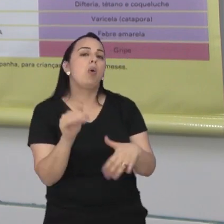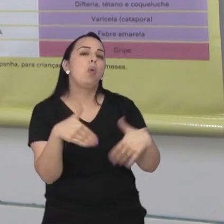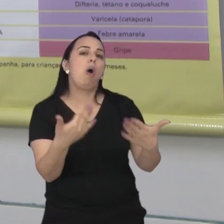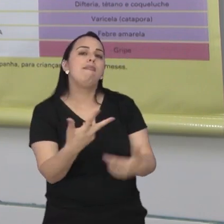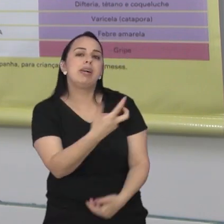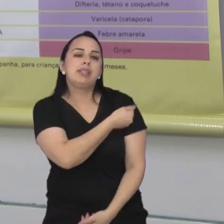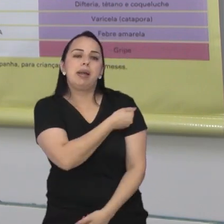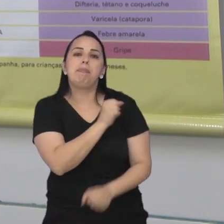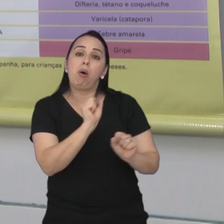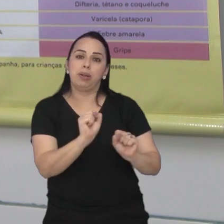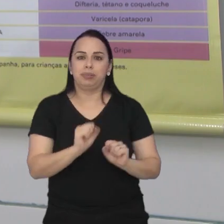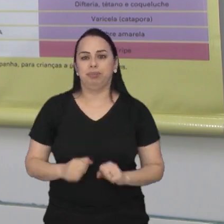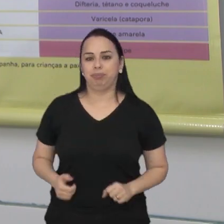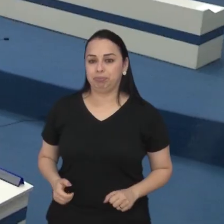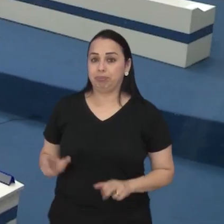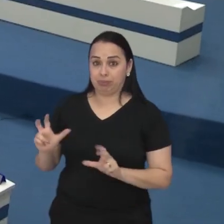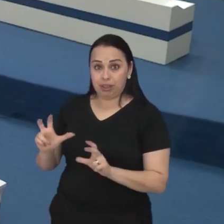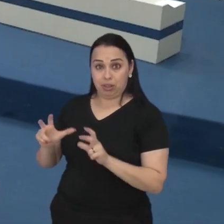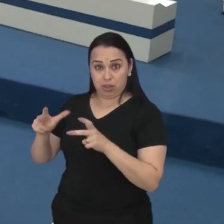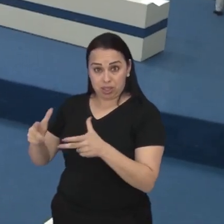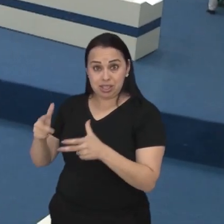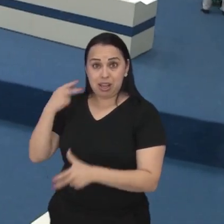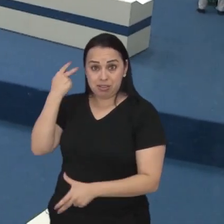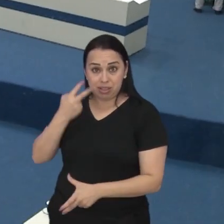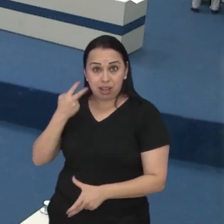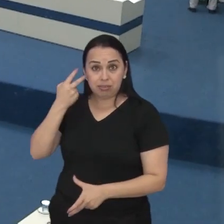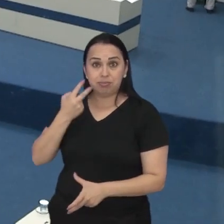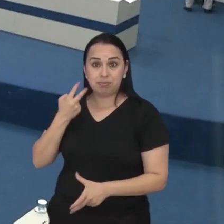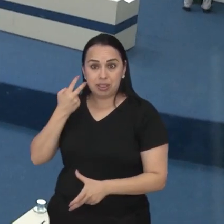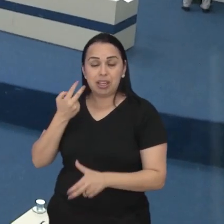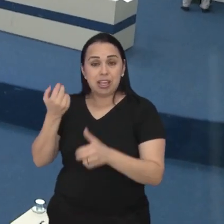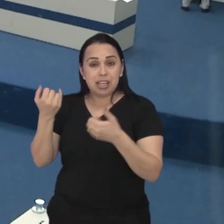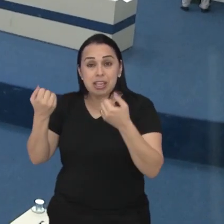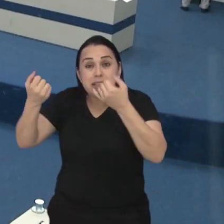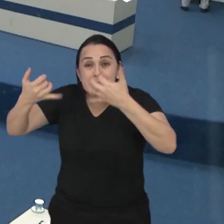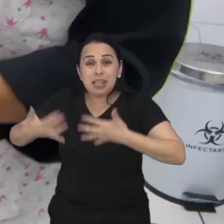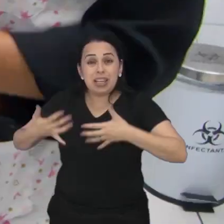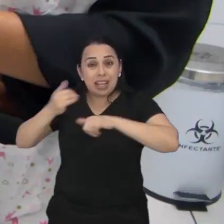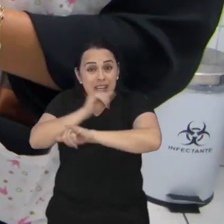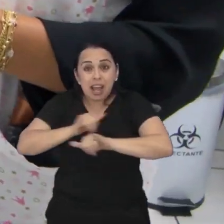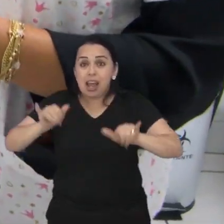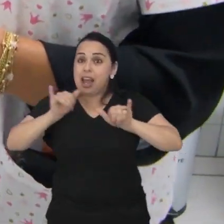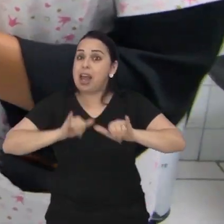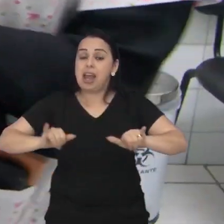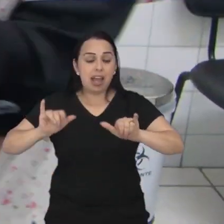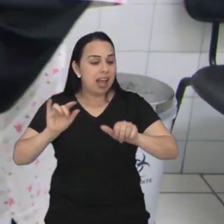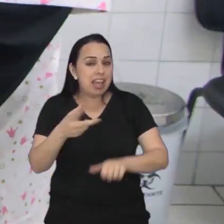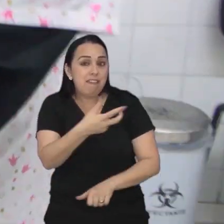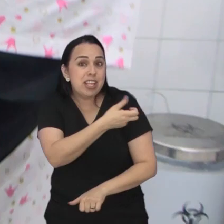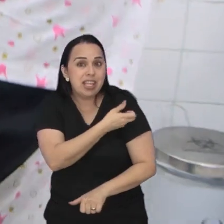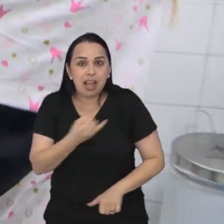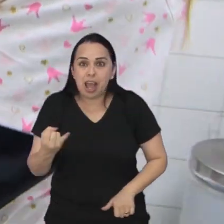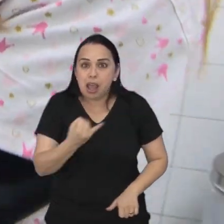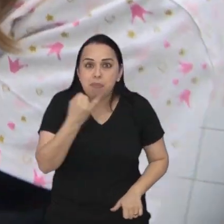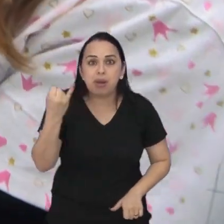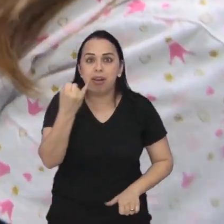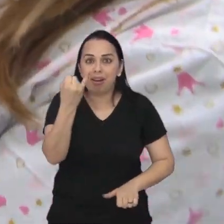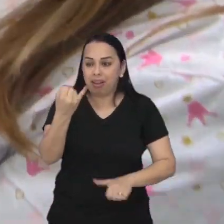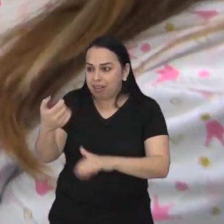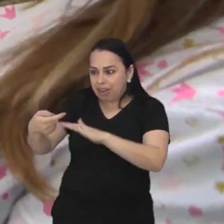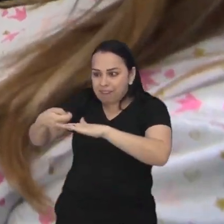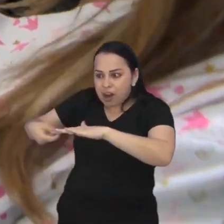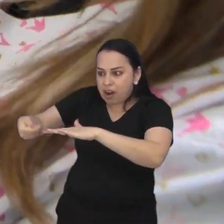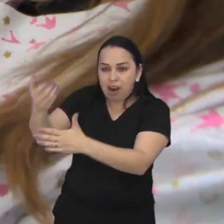quais as vacinas que ela pode tomar Para a Câmara ampliar a informação sobre a eficácia das vacinas e